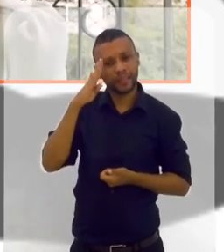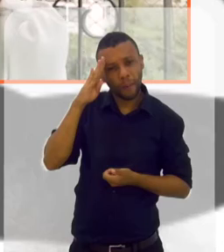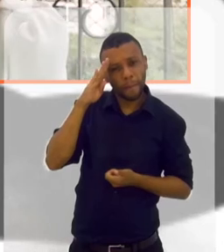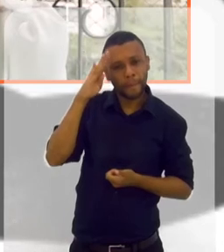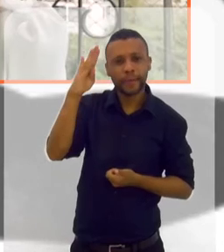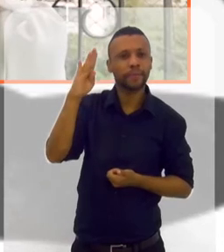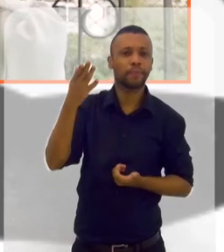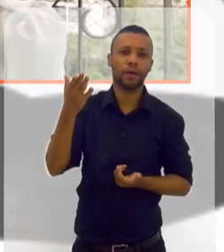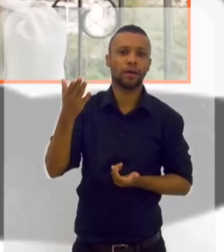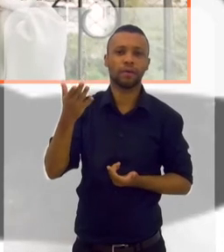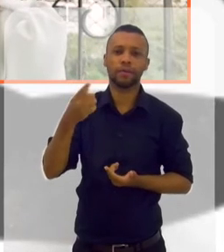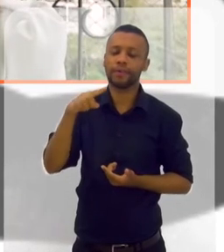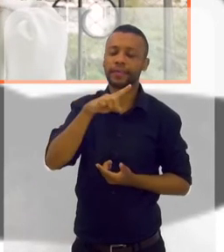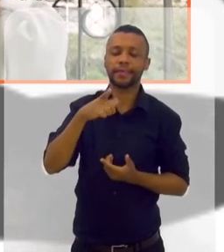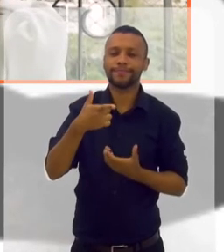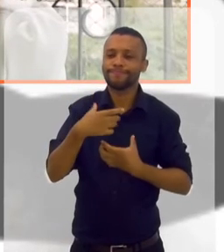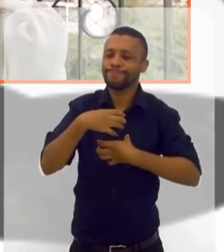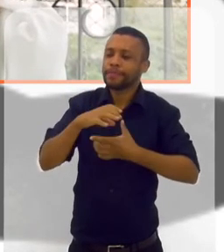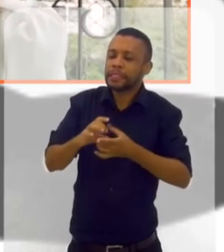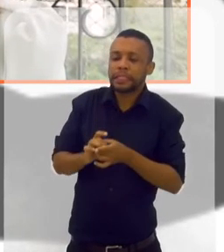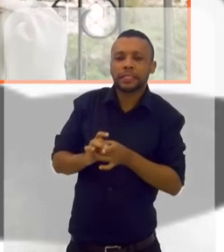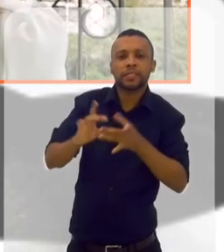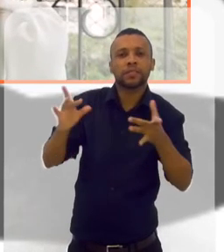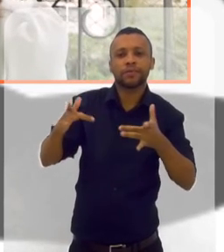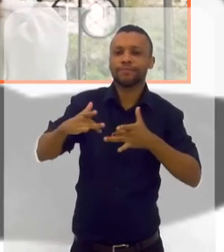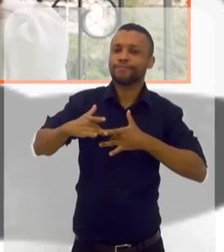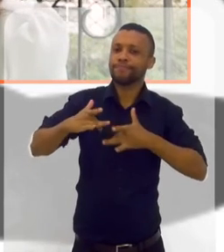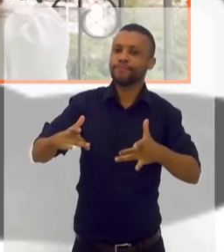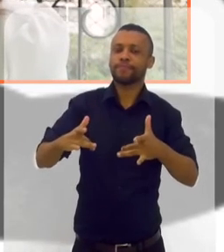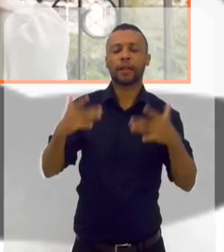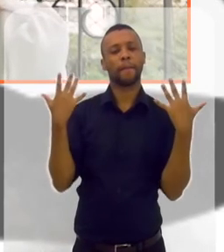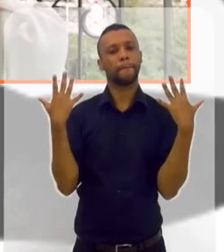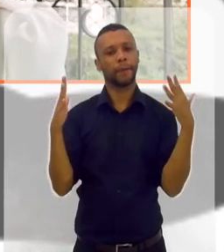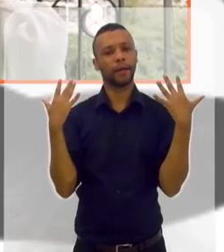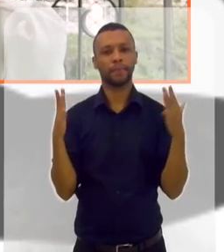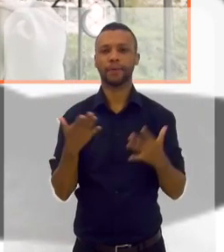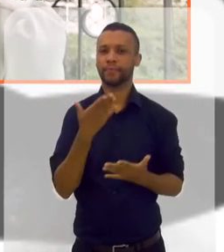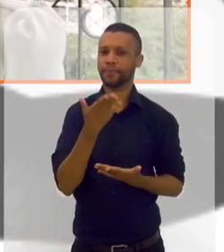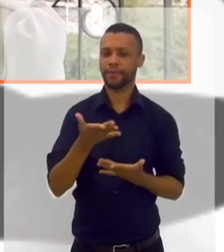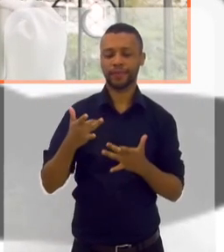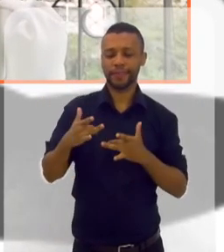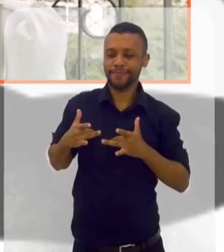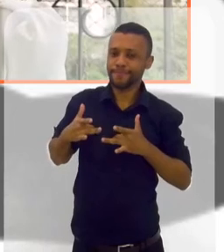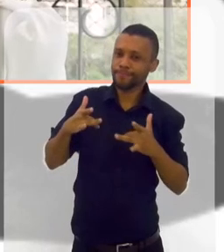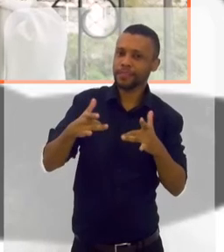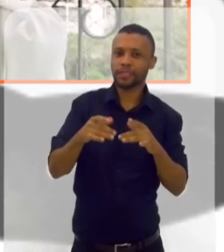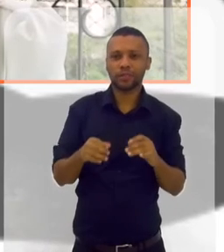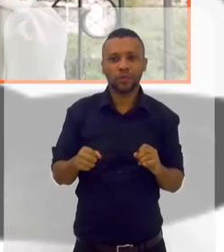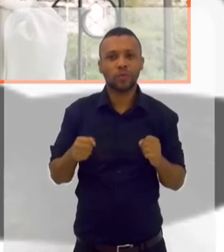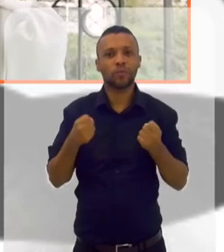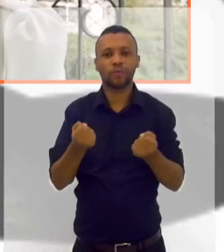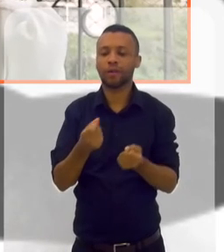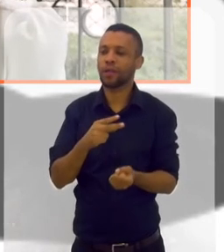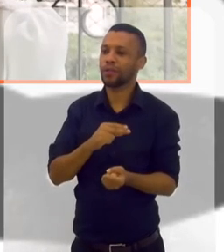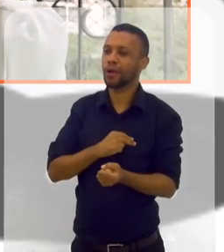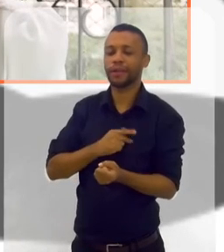né, que isso é o principal e você se entregou. Então, parabéns pra você. Você se entregou.